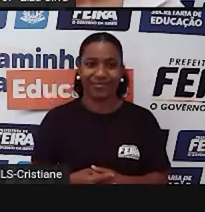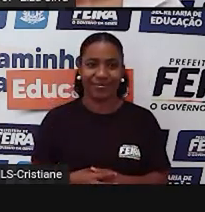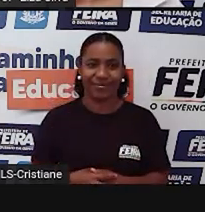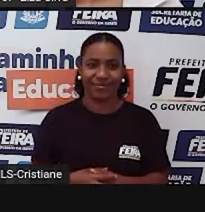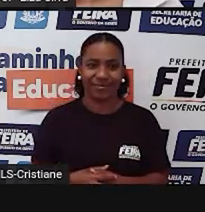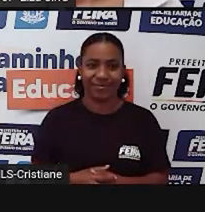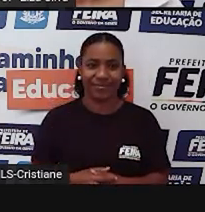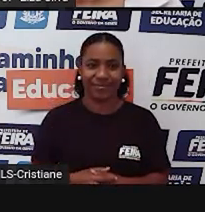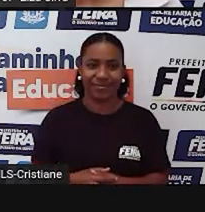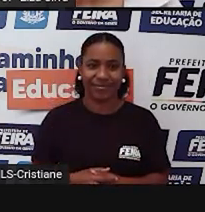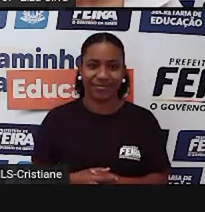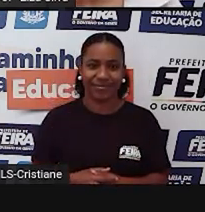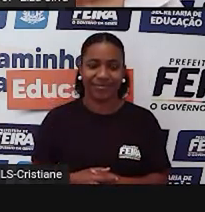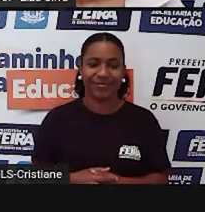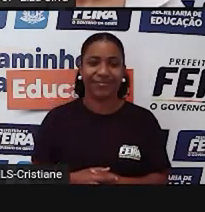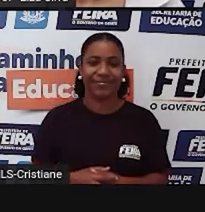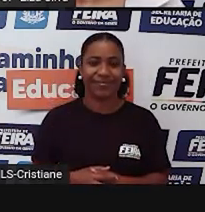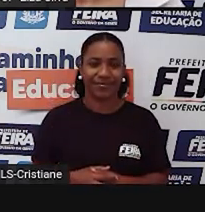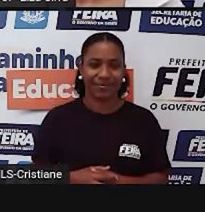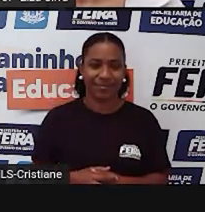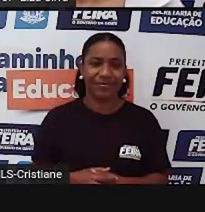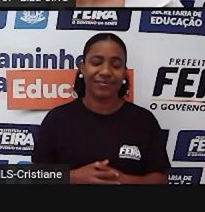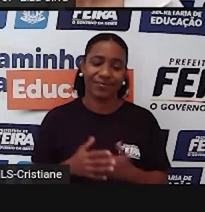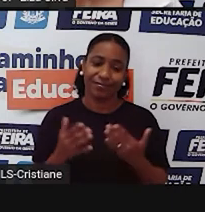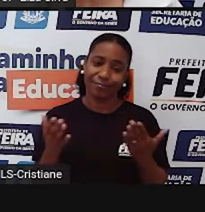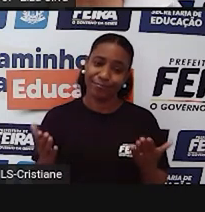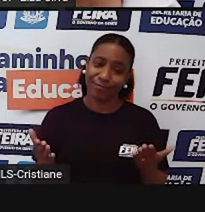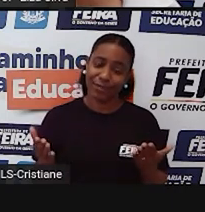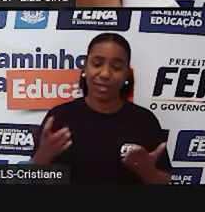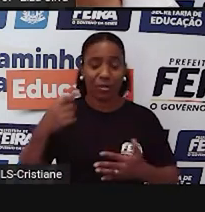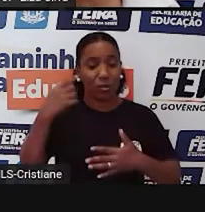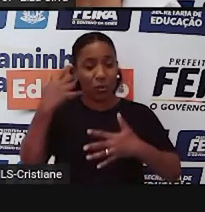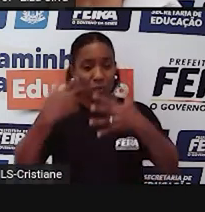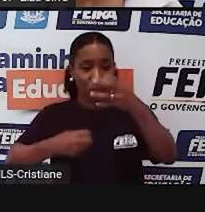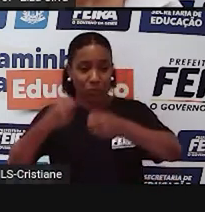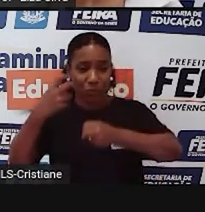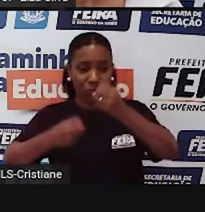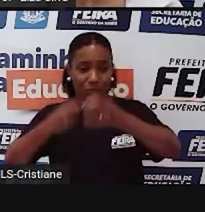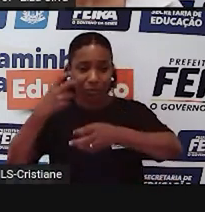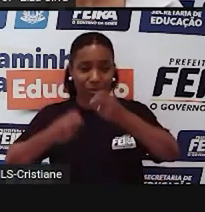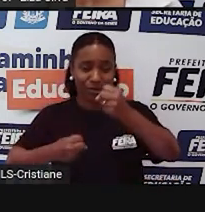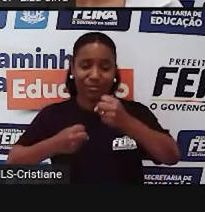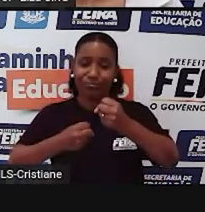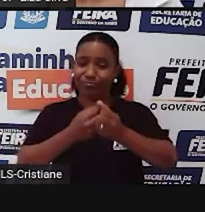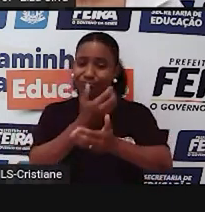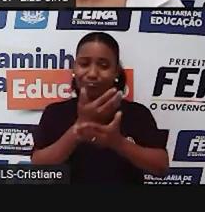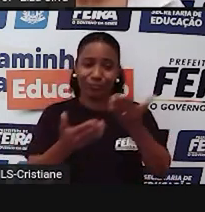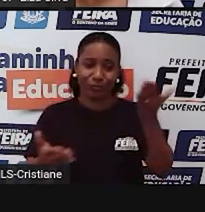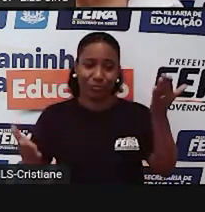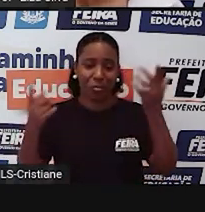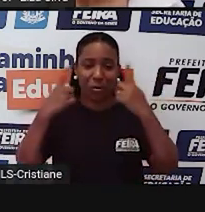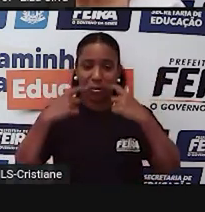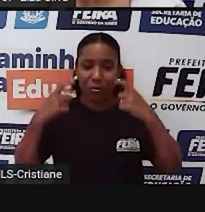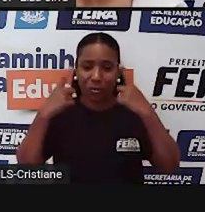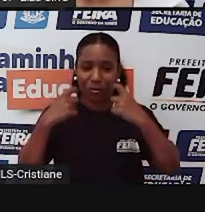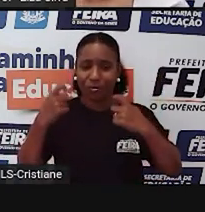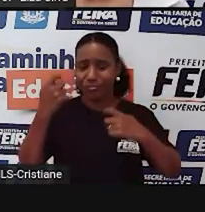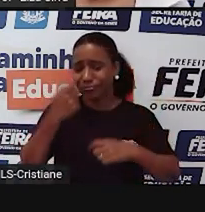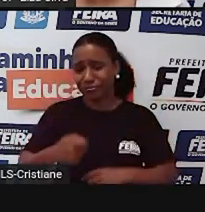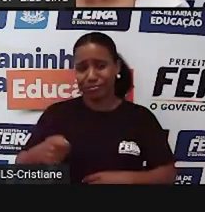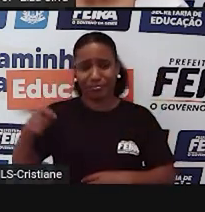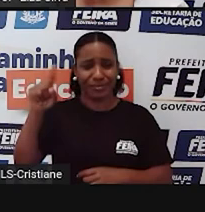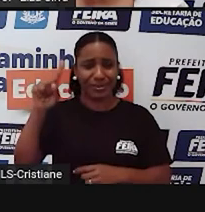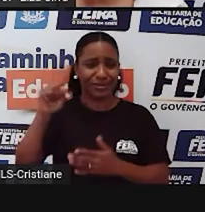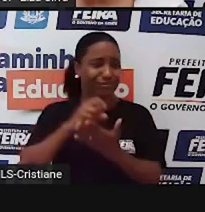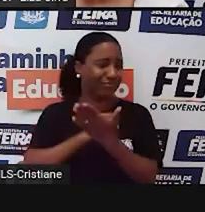over spilt milk, não adianta chorar o leite da minha mãe, ou seja, não vale pena lamentar algo que já